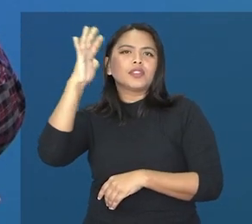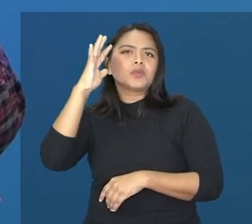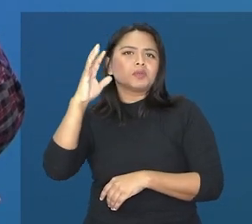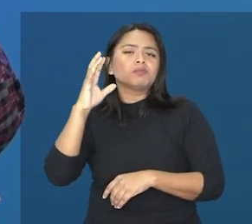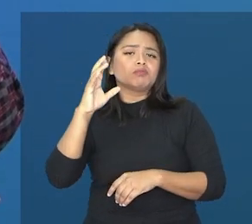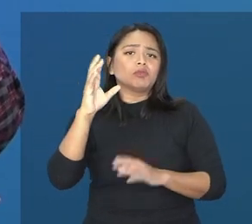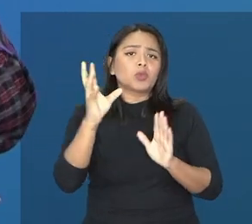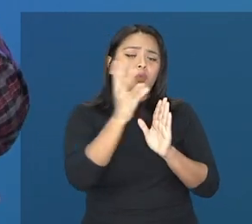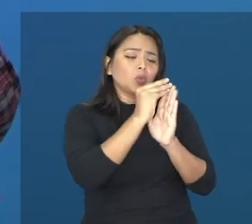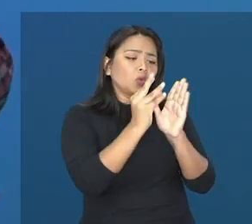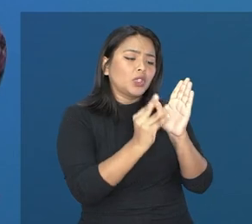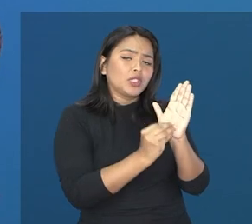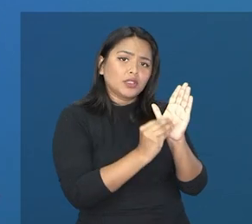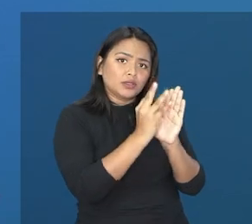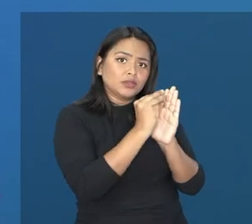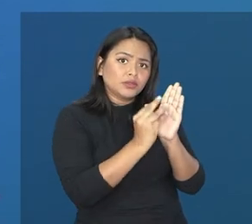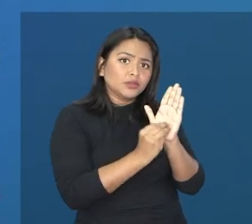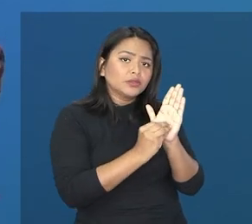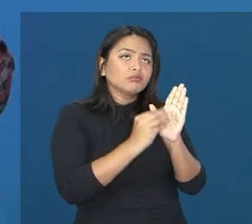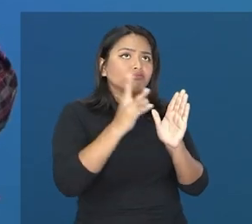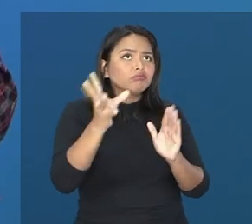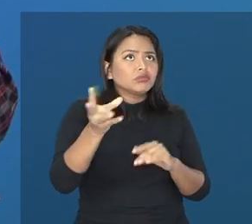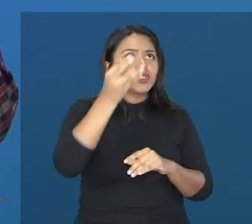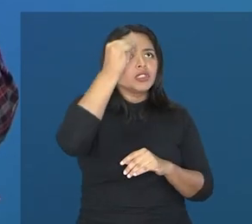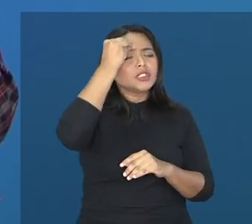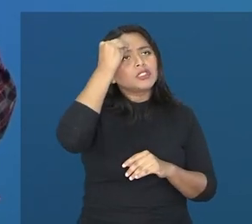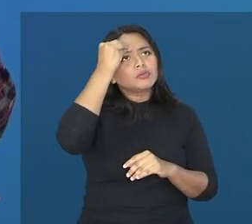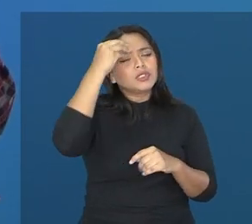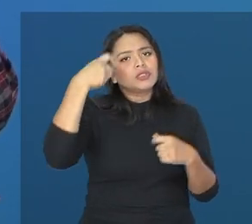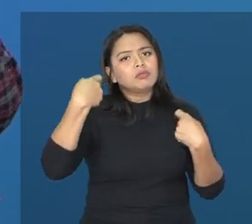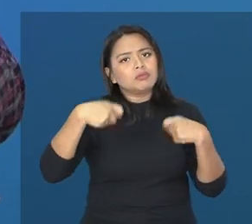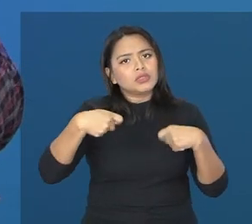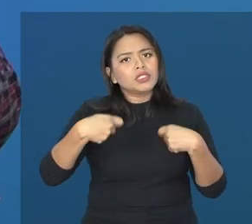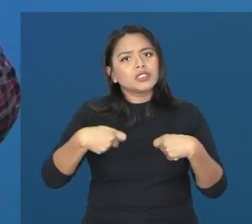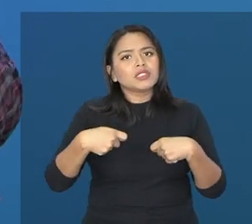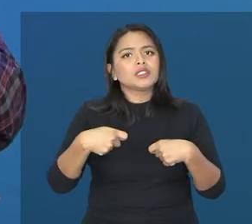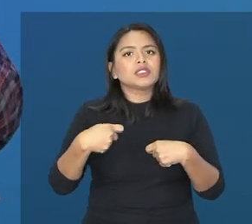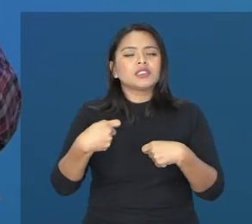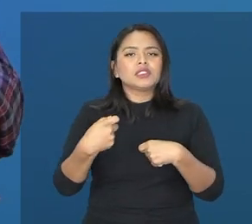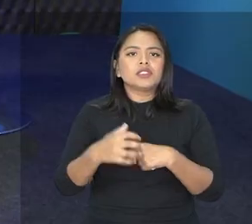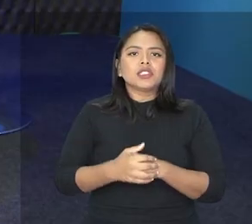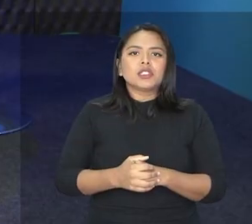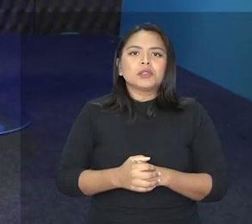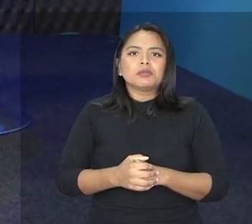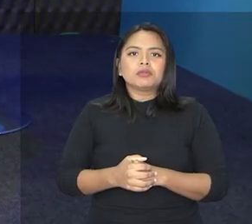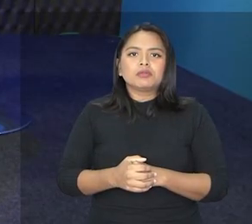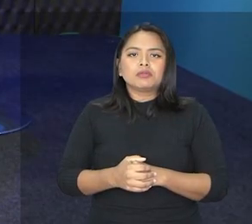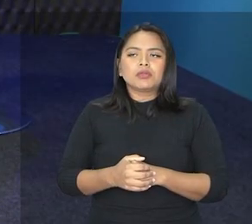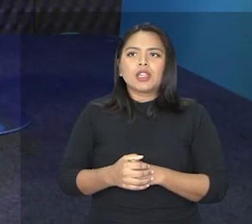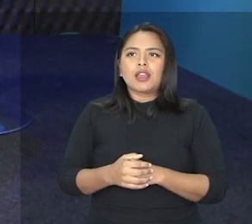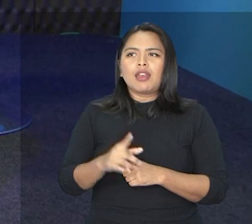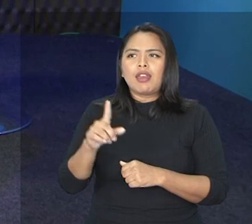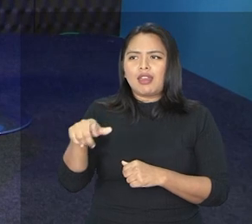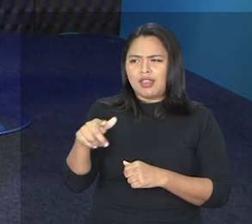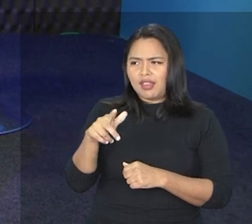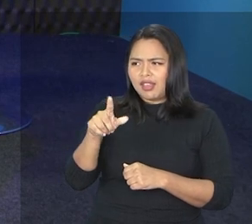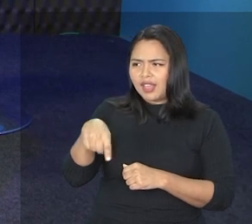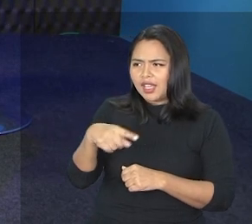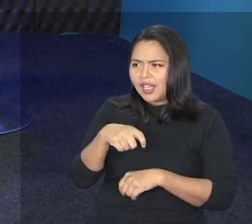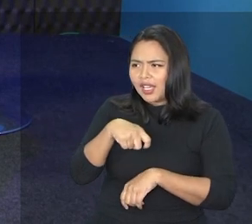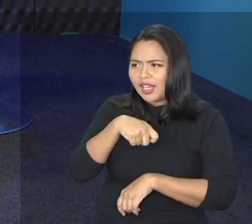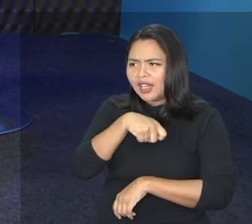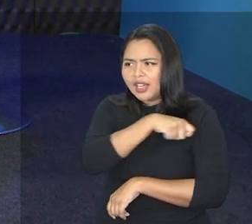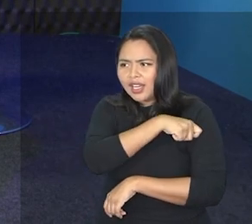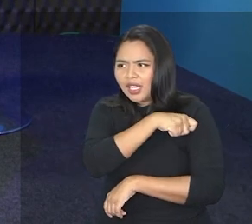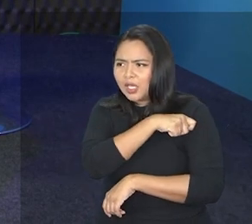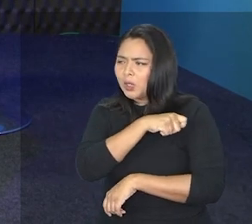conhecimento que você tem, nós temos que ter um produto ao final do nosso trabalho, das nossas tarefas. É aquele que se destaca,